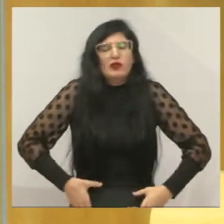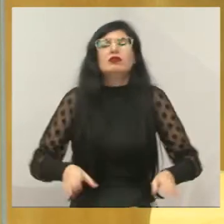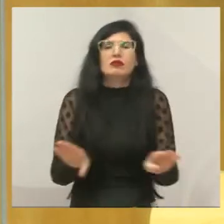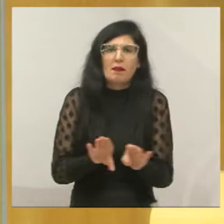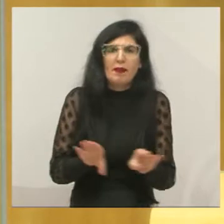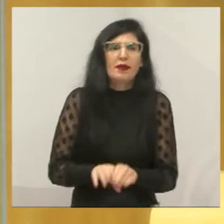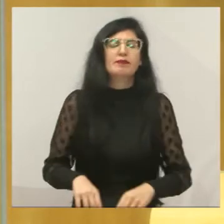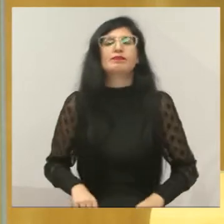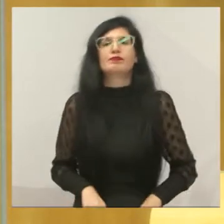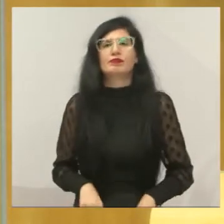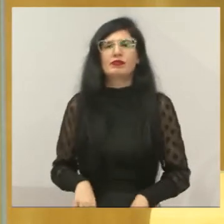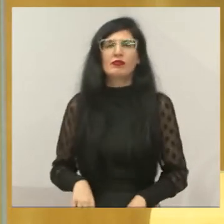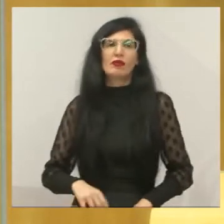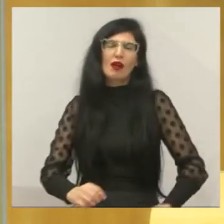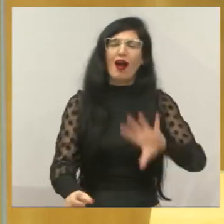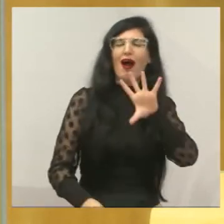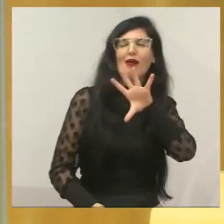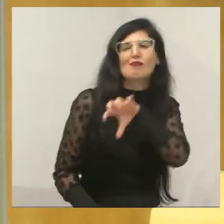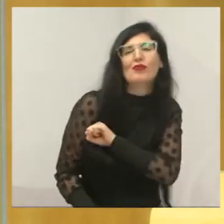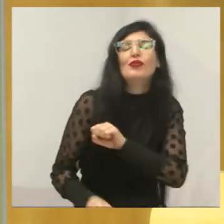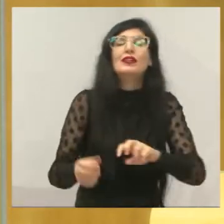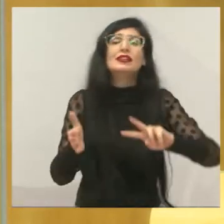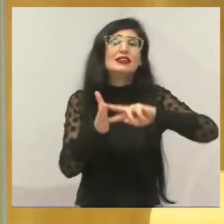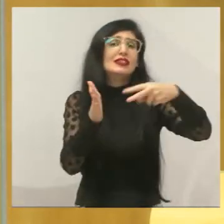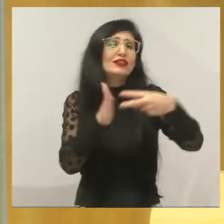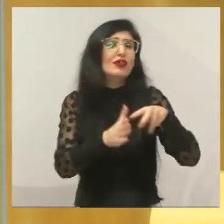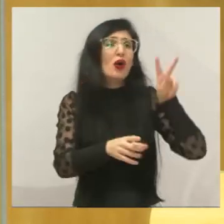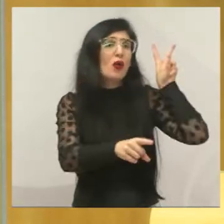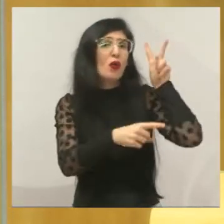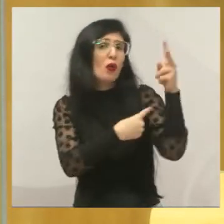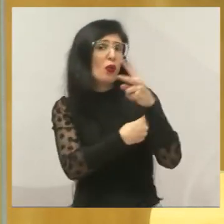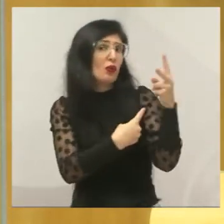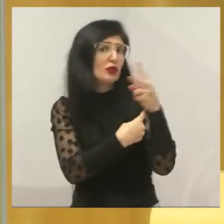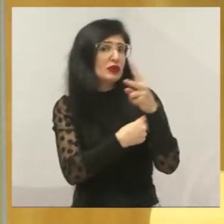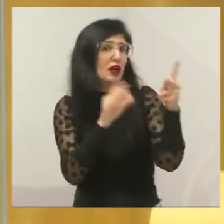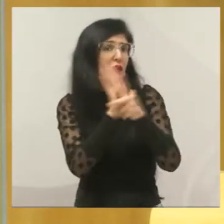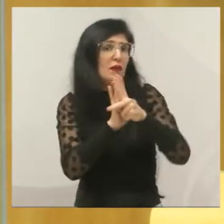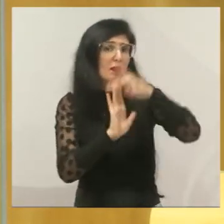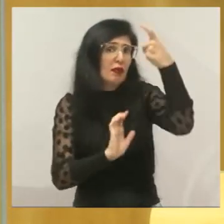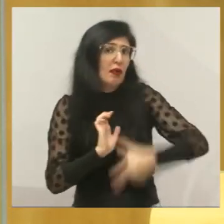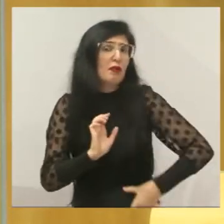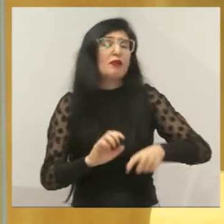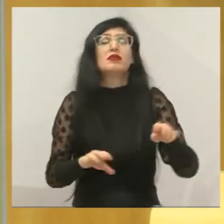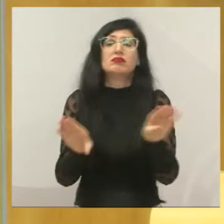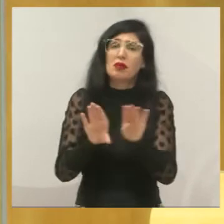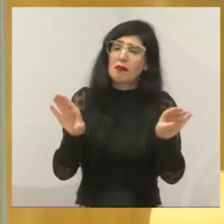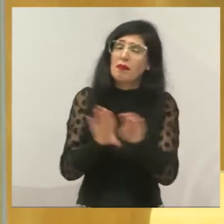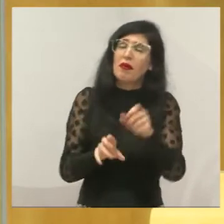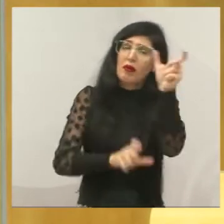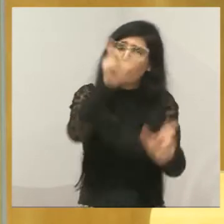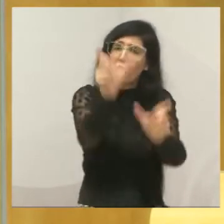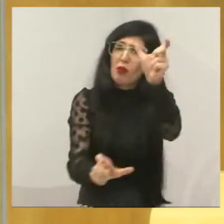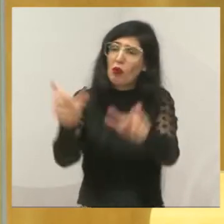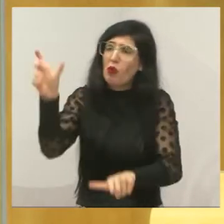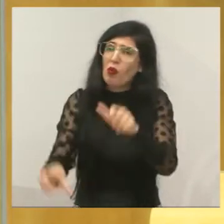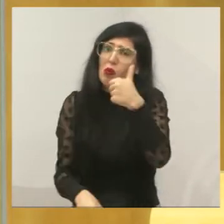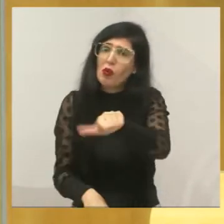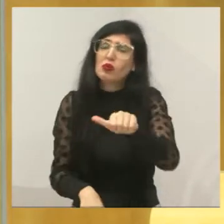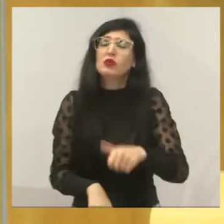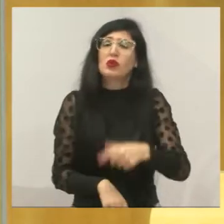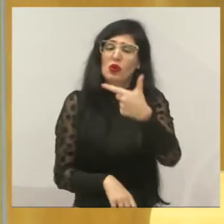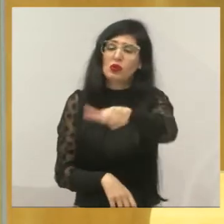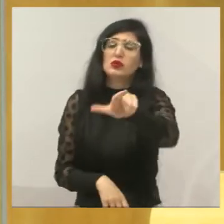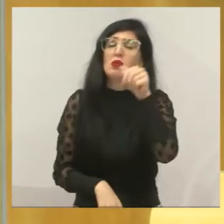é esse autocuidado conosco, com as nossas filhas e com as nossas mães. Então, vão às UBS.